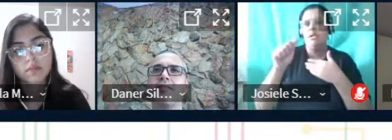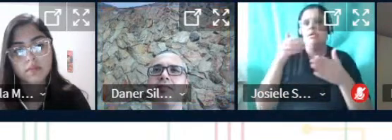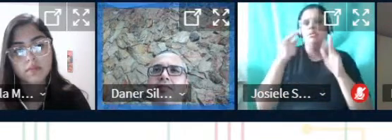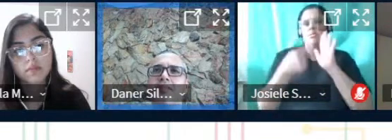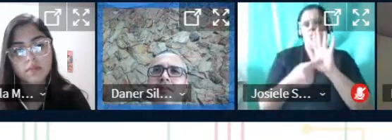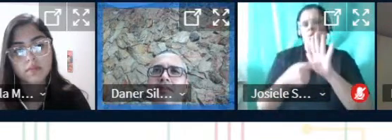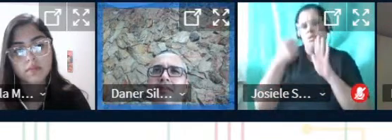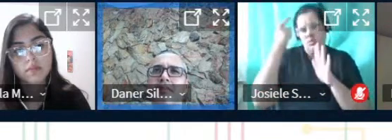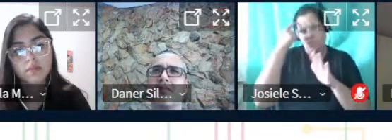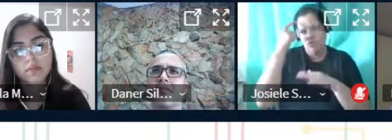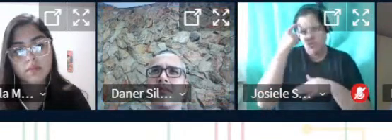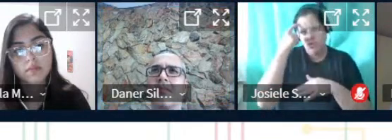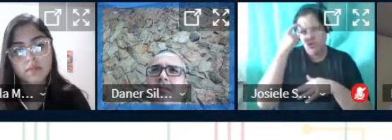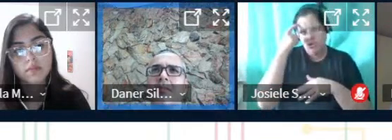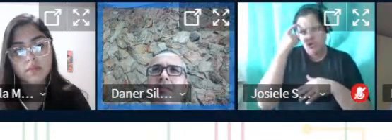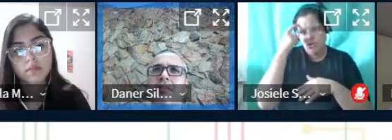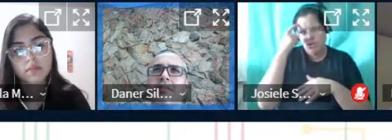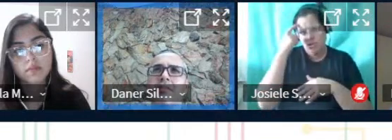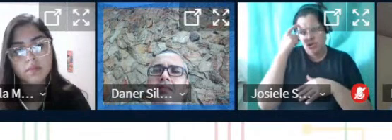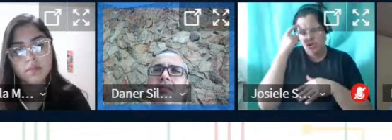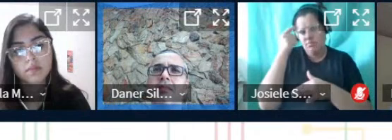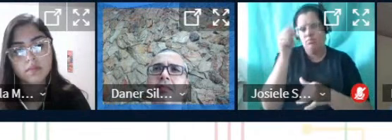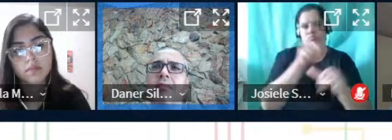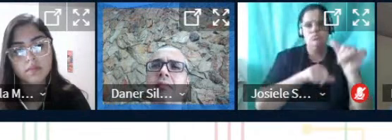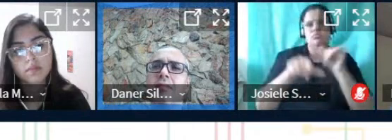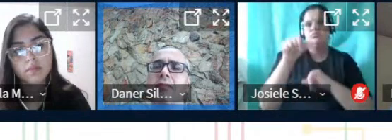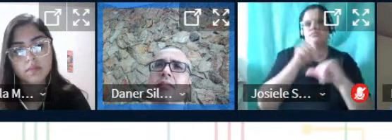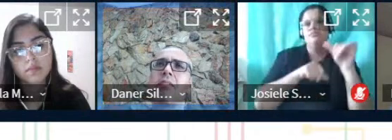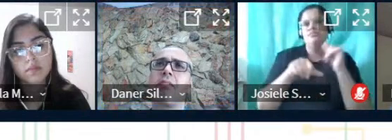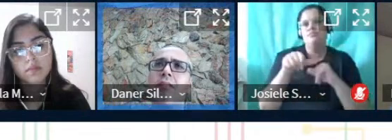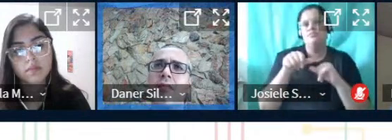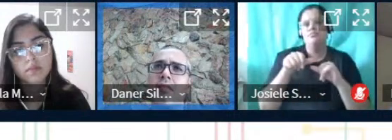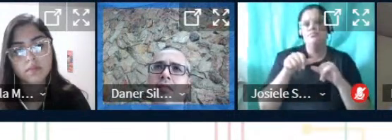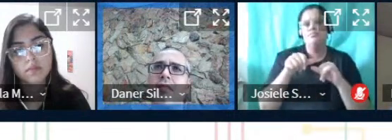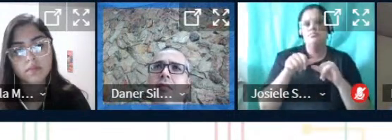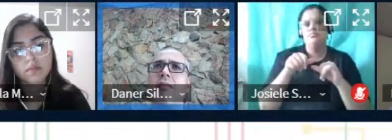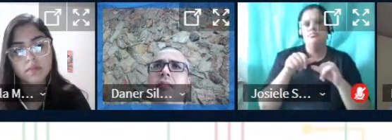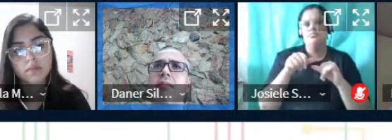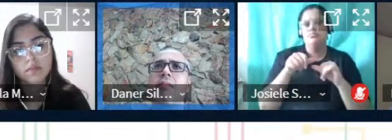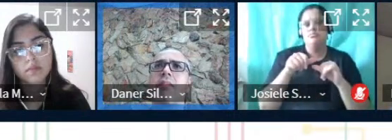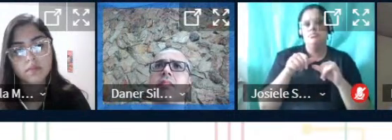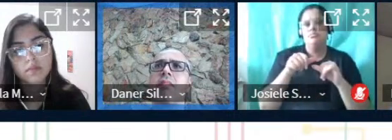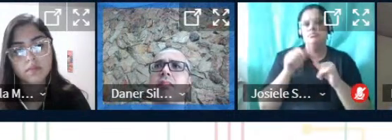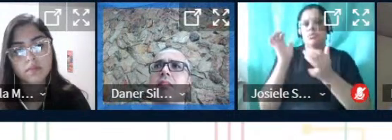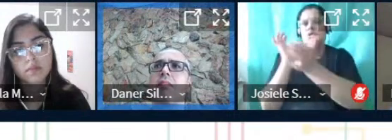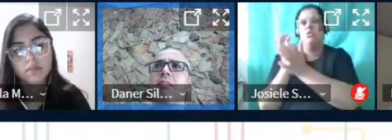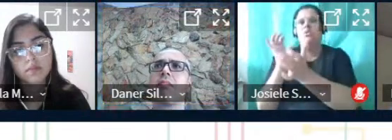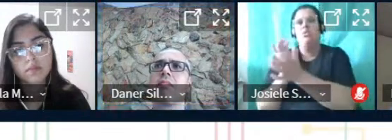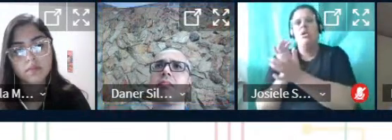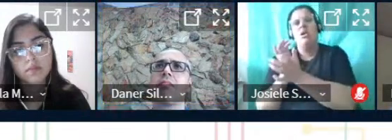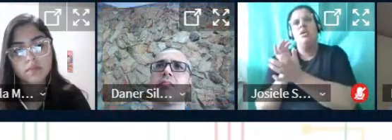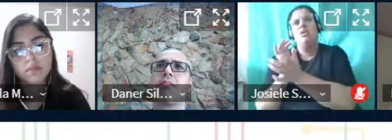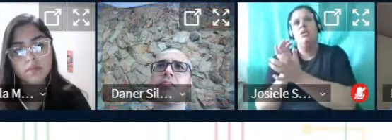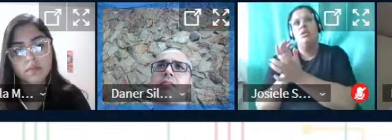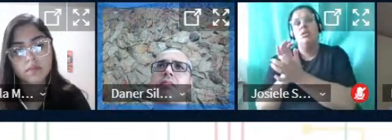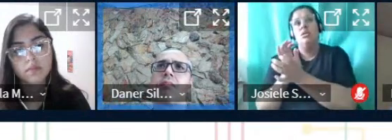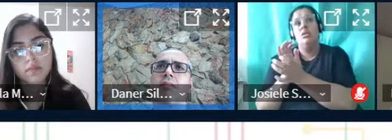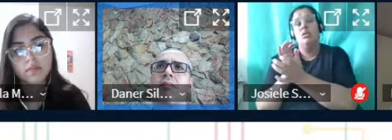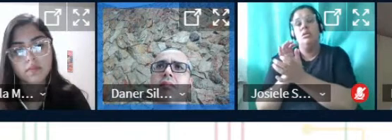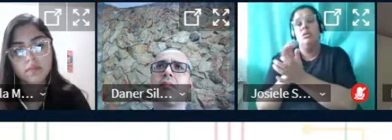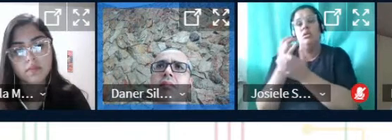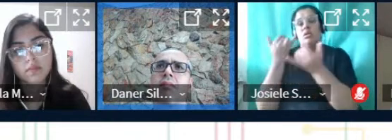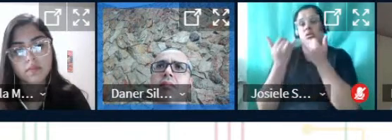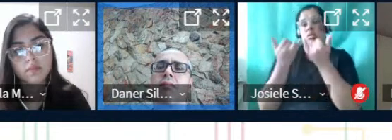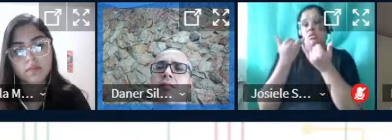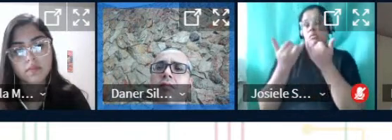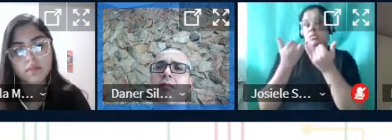pensamento o quanto mudou não é a respeito daqueles colegas que um dia talvez passassem pela vida da Camila e